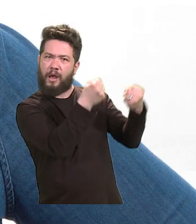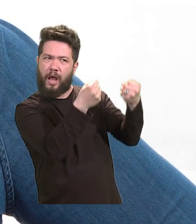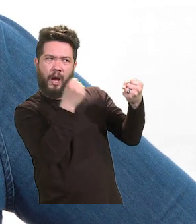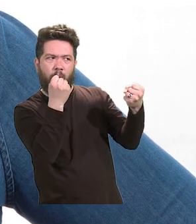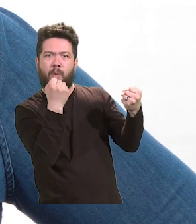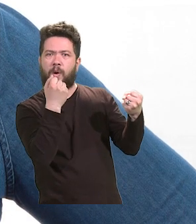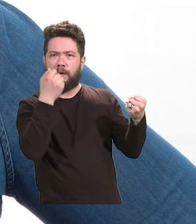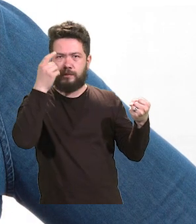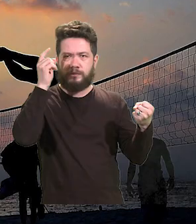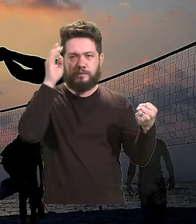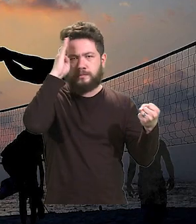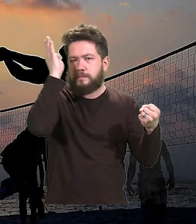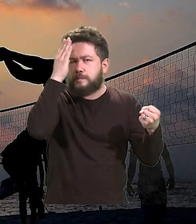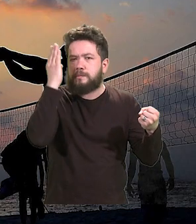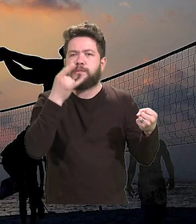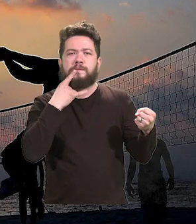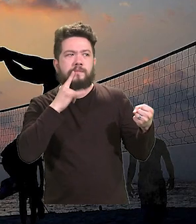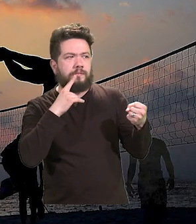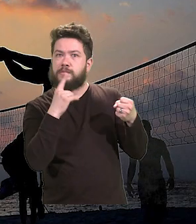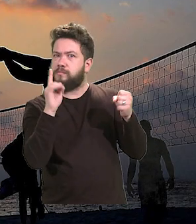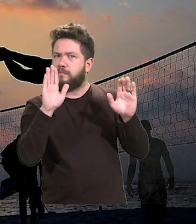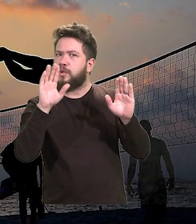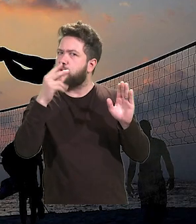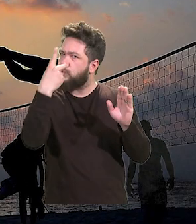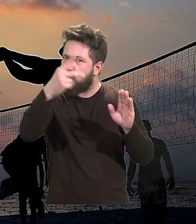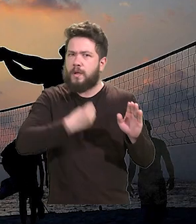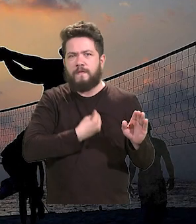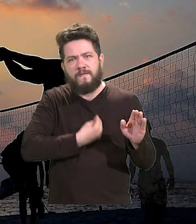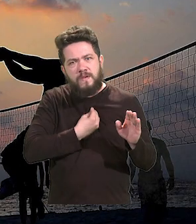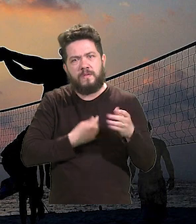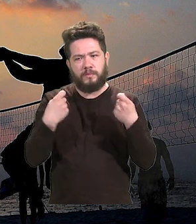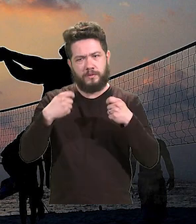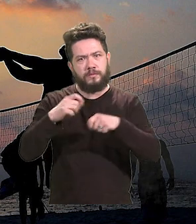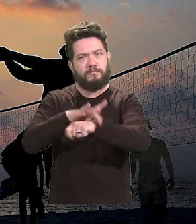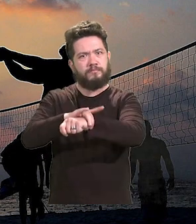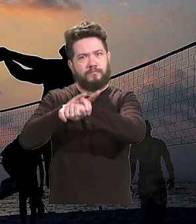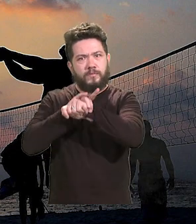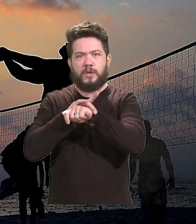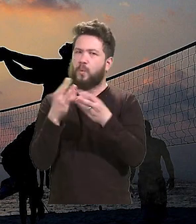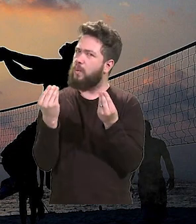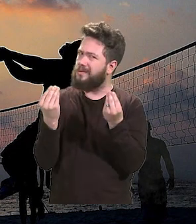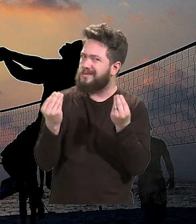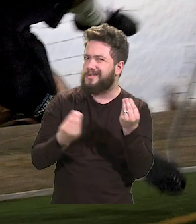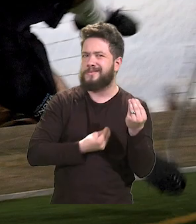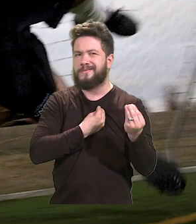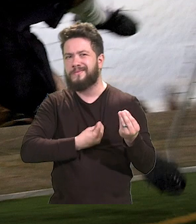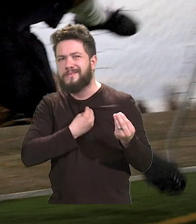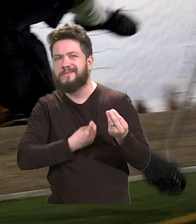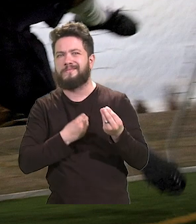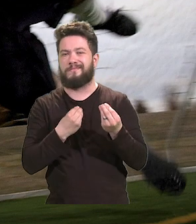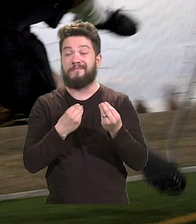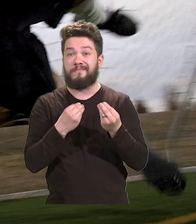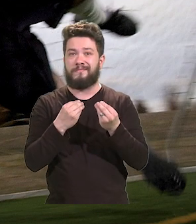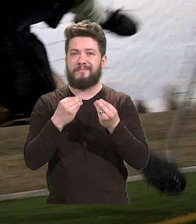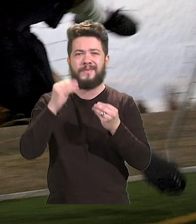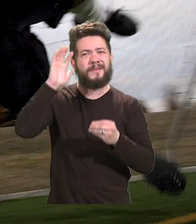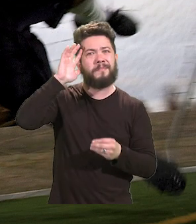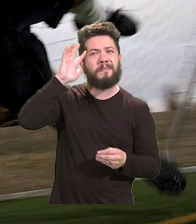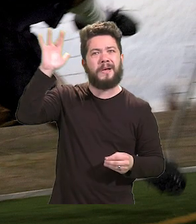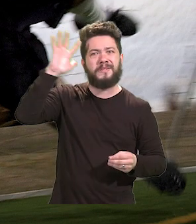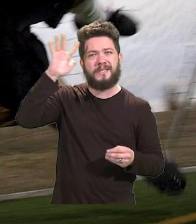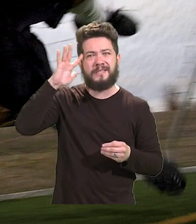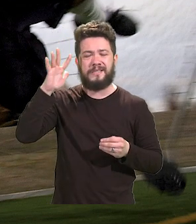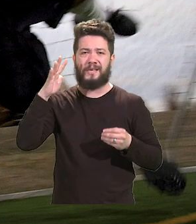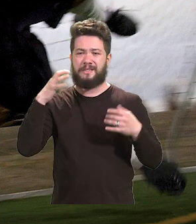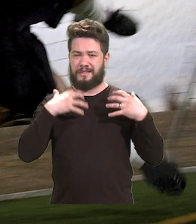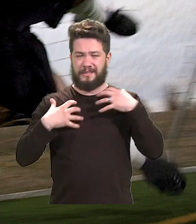sua qualidade de vida. Já imaginou ficar tão machucado a ponto de nunca mais conseguir fazer tudo o que